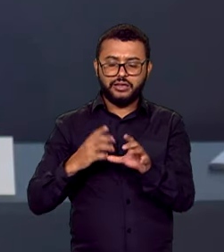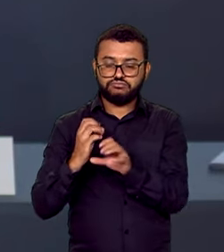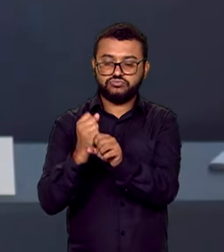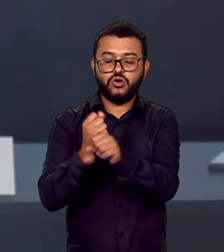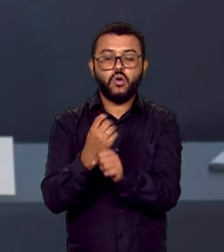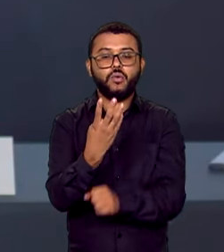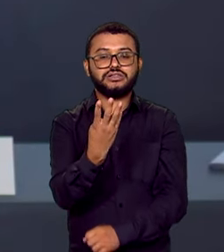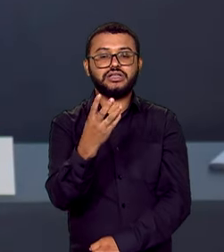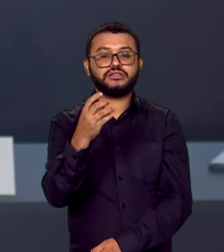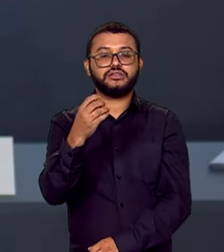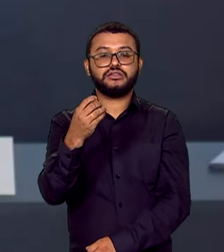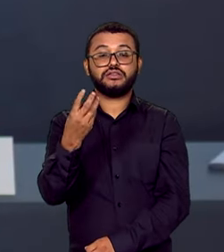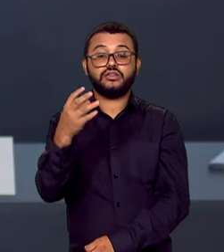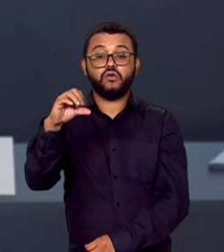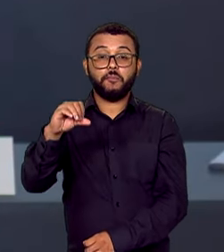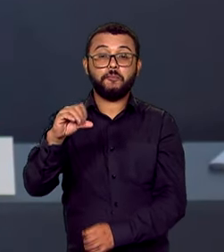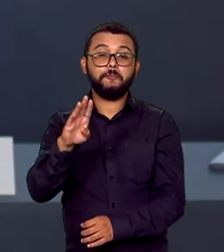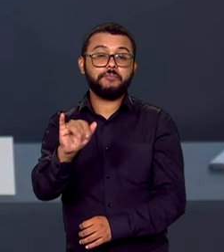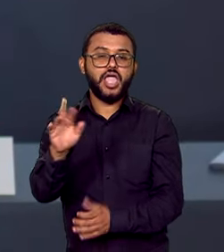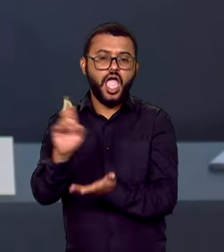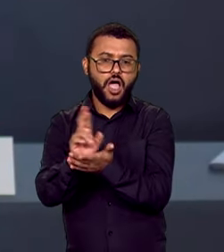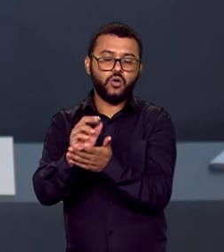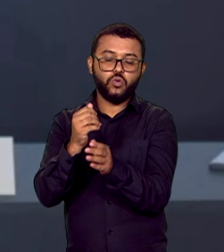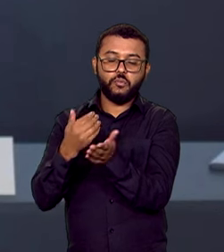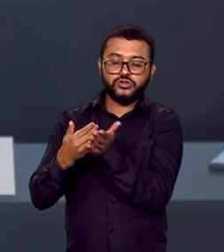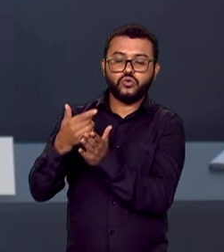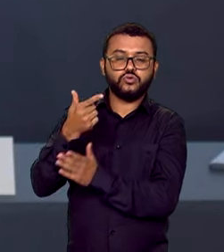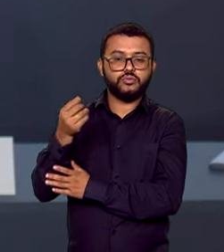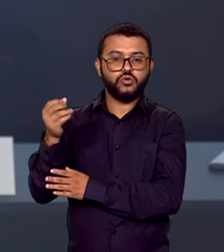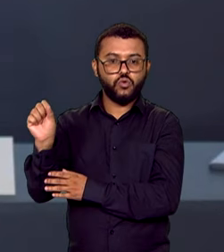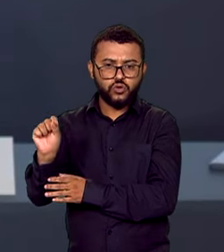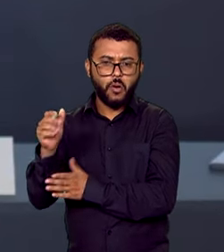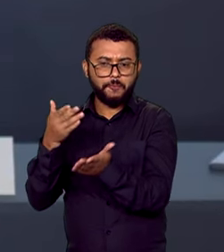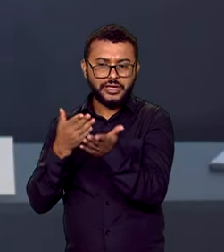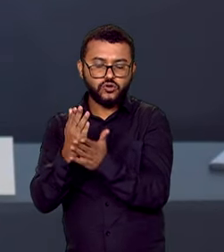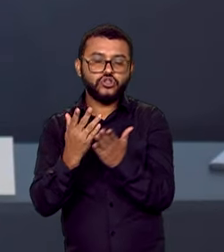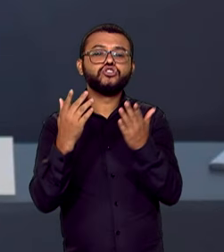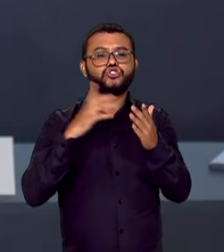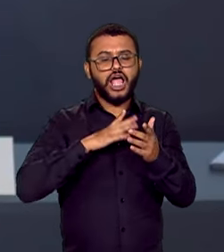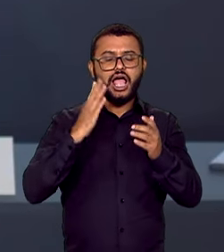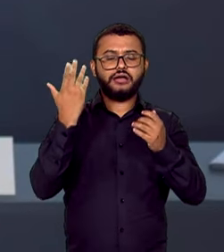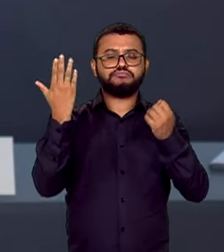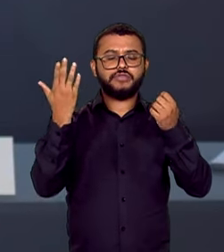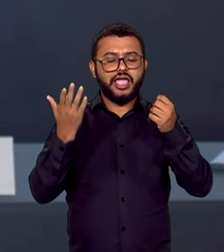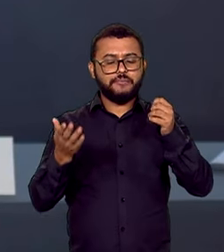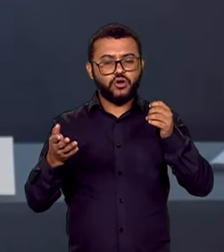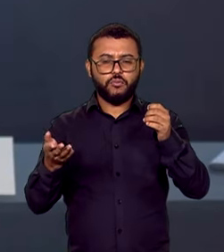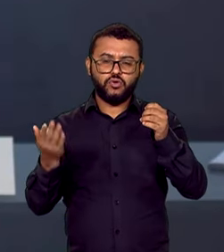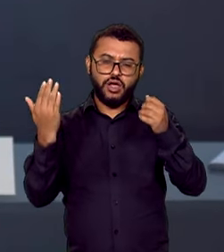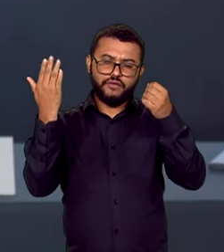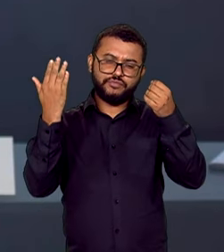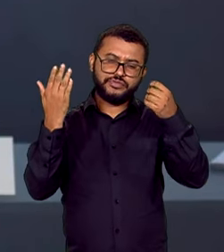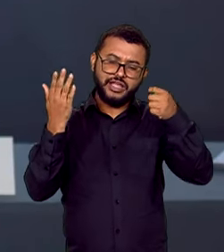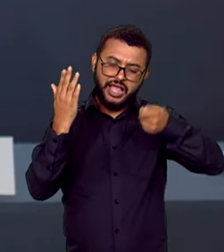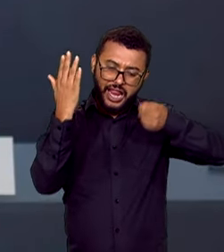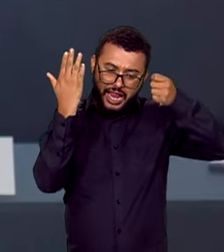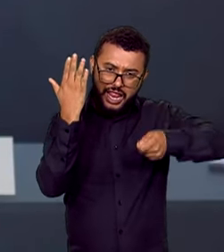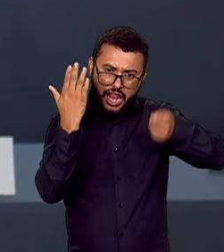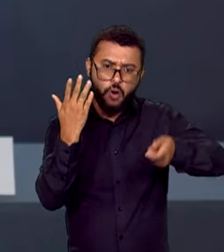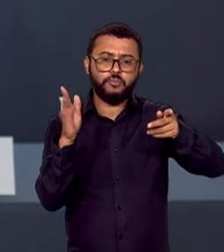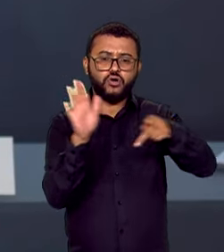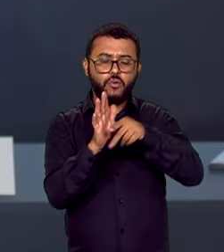bilhões emprestados desde 2008. E realizou 50 leilões desde 2019 de projetos